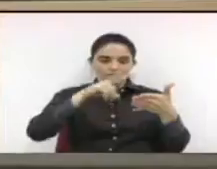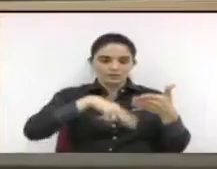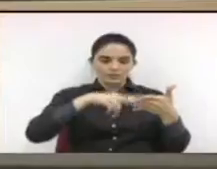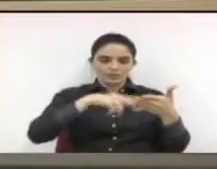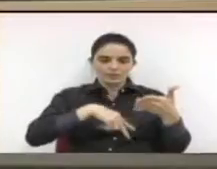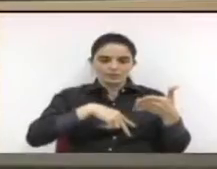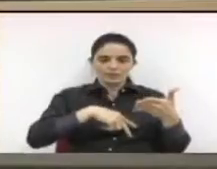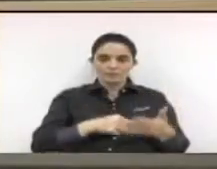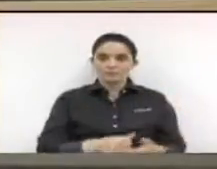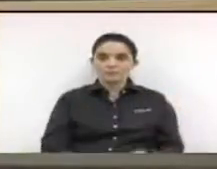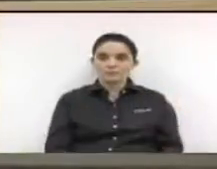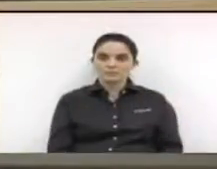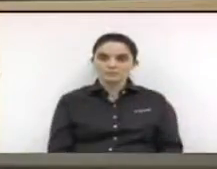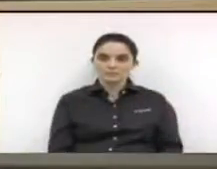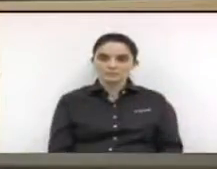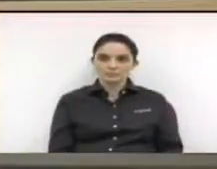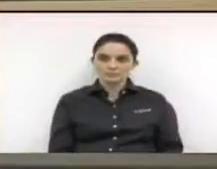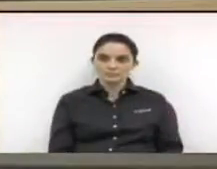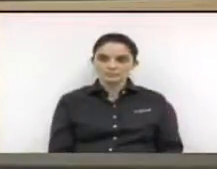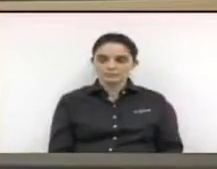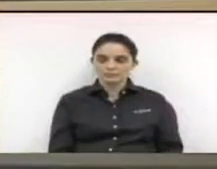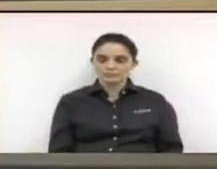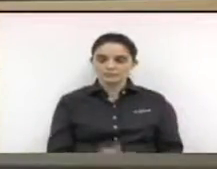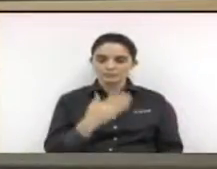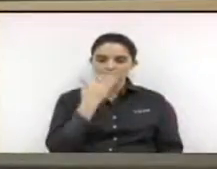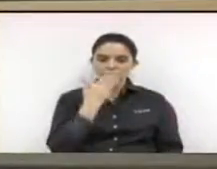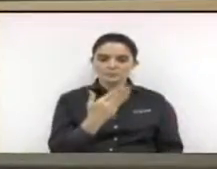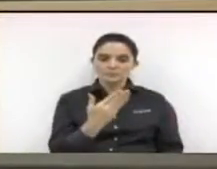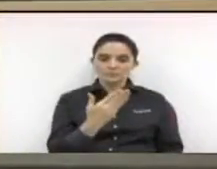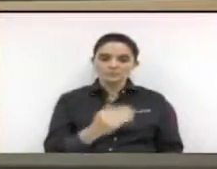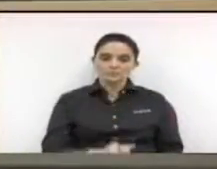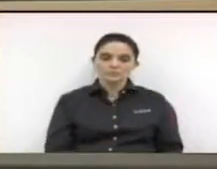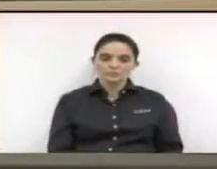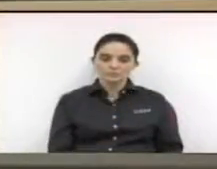senhor secretário para a leitura. Requerimento